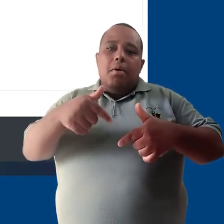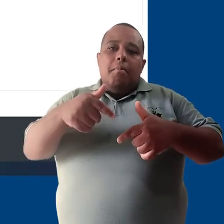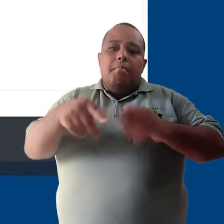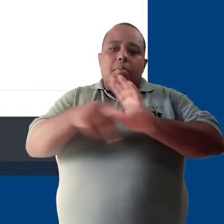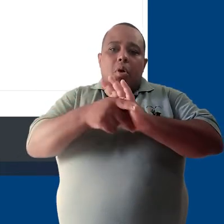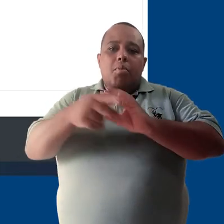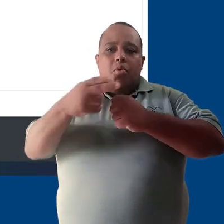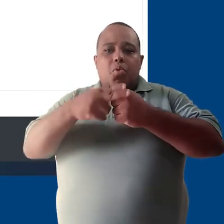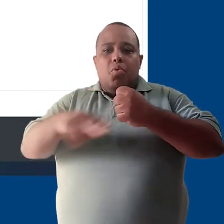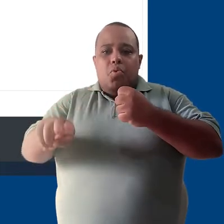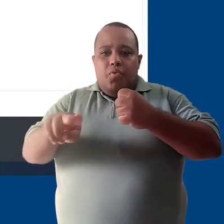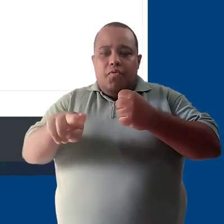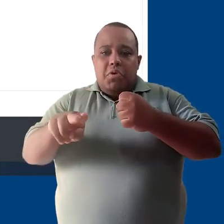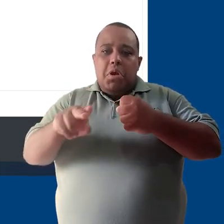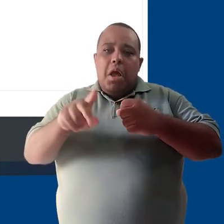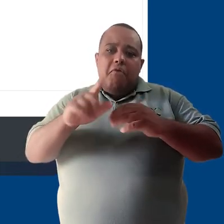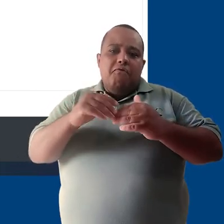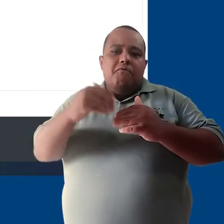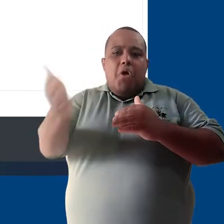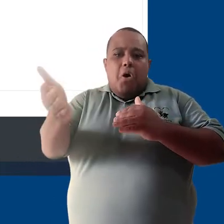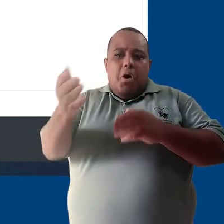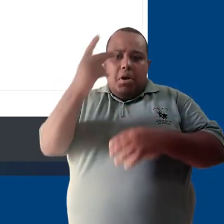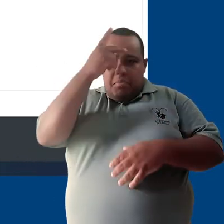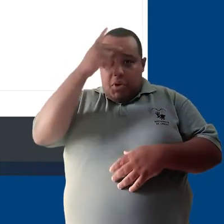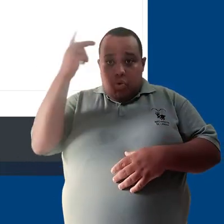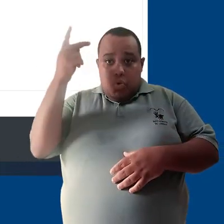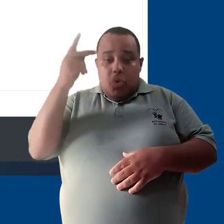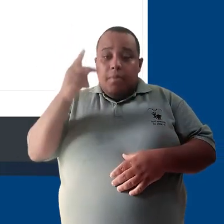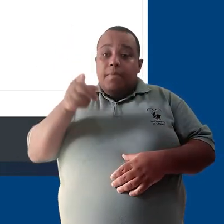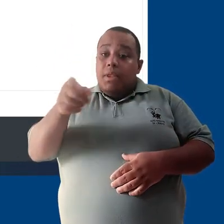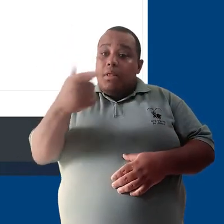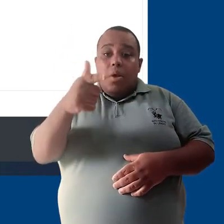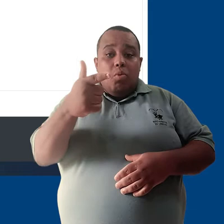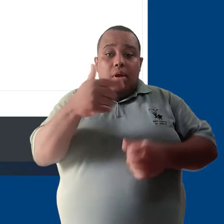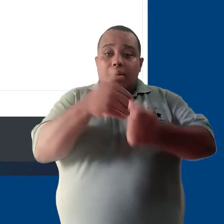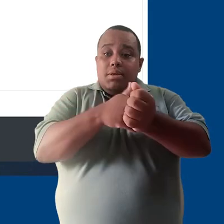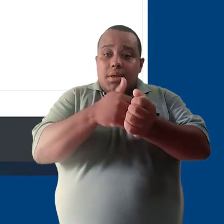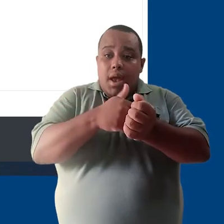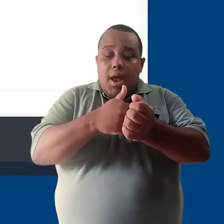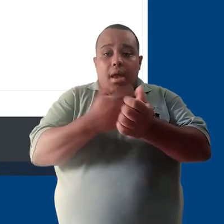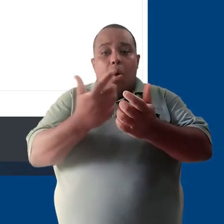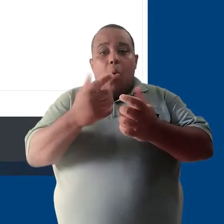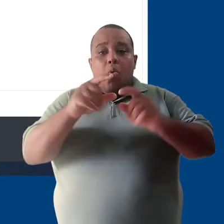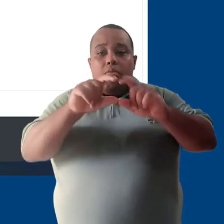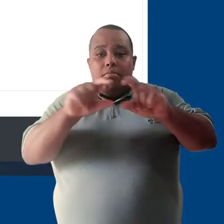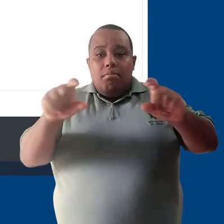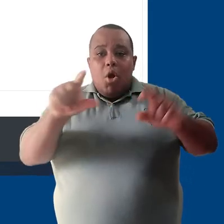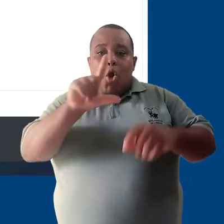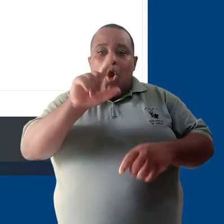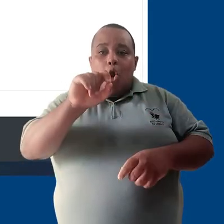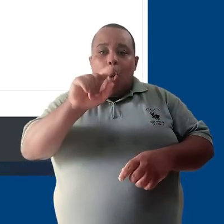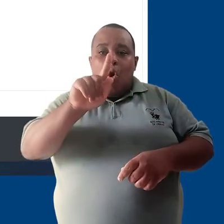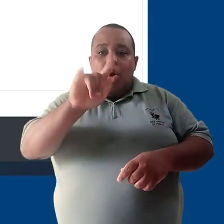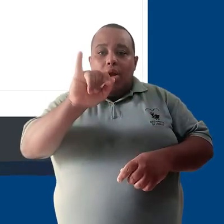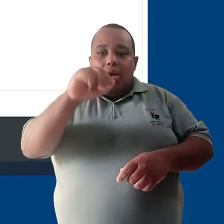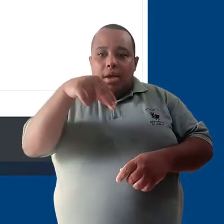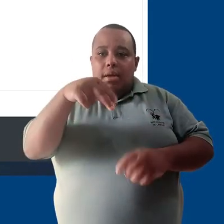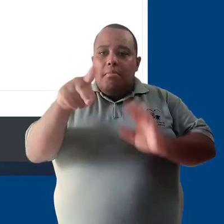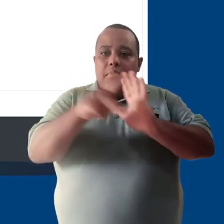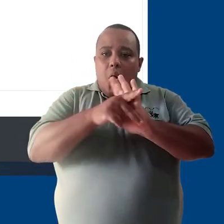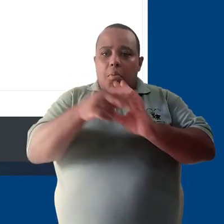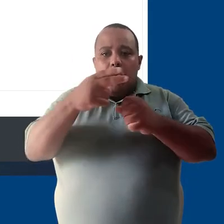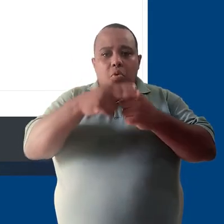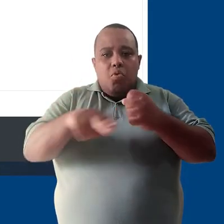ou docente da UFIS, ou seja, ele ainda não possui login único ou seu login único se